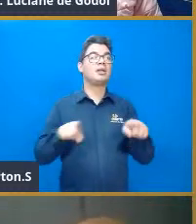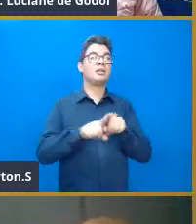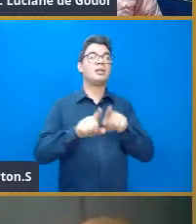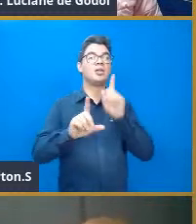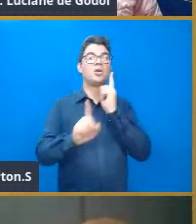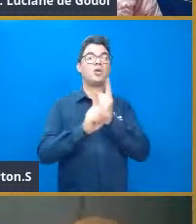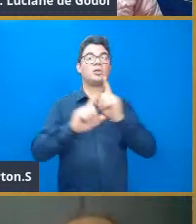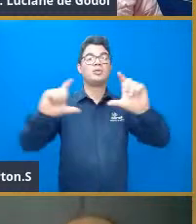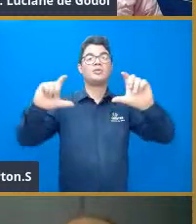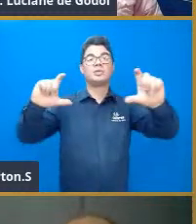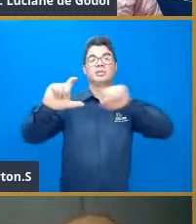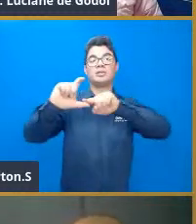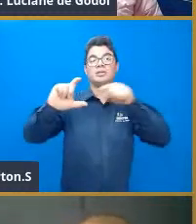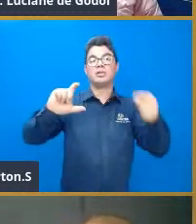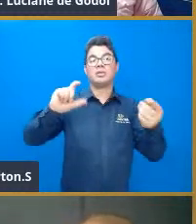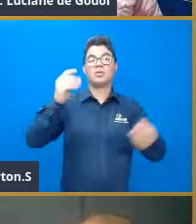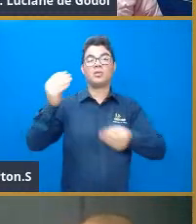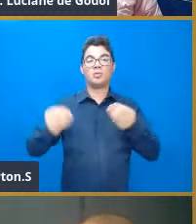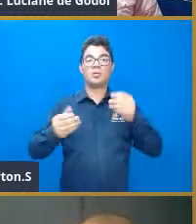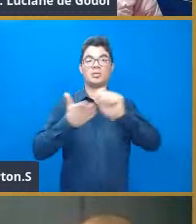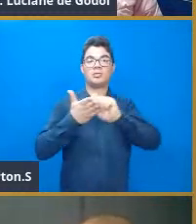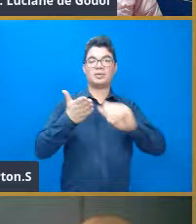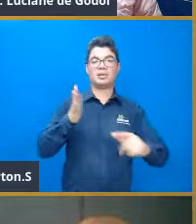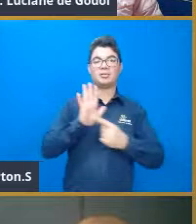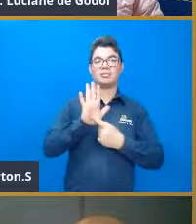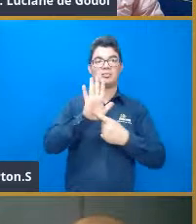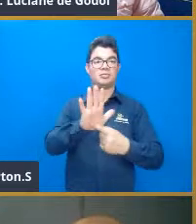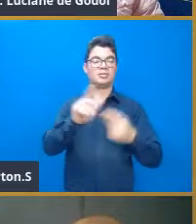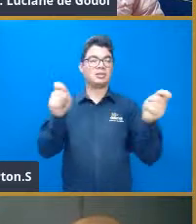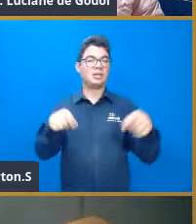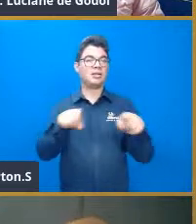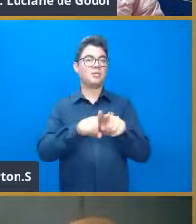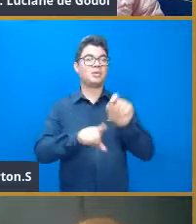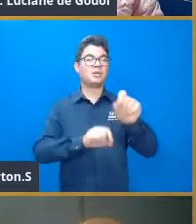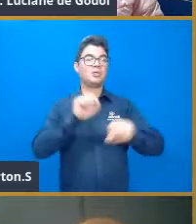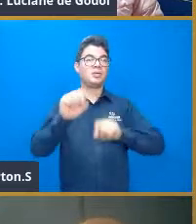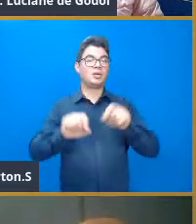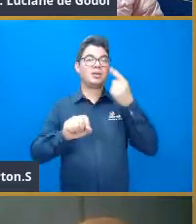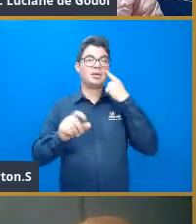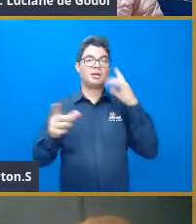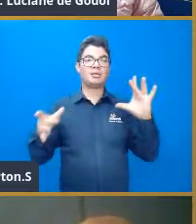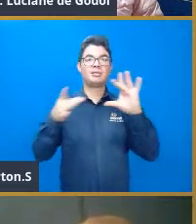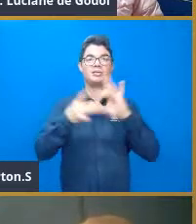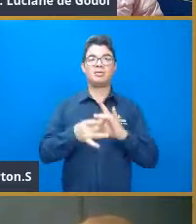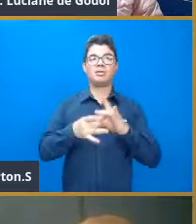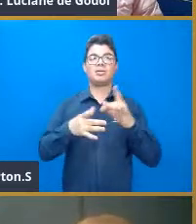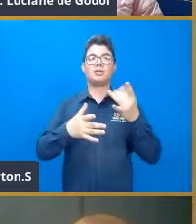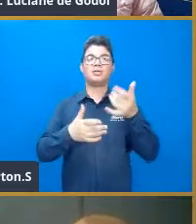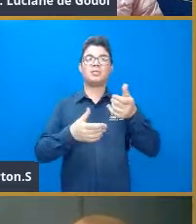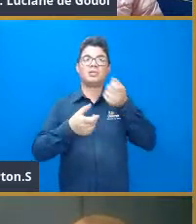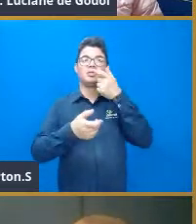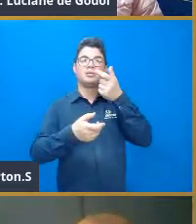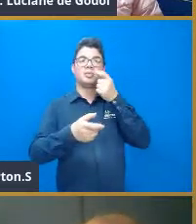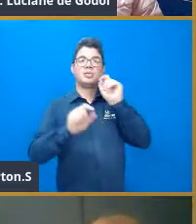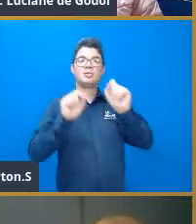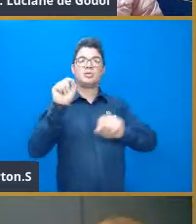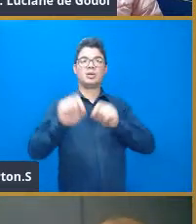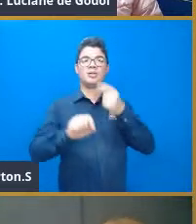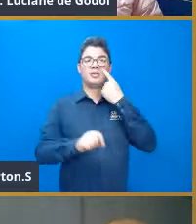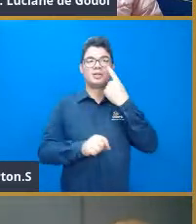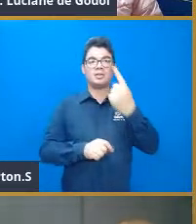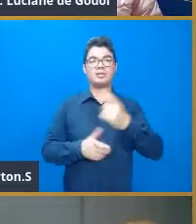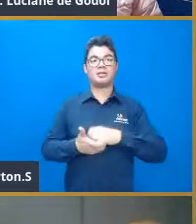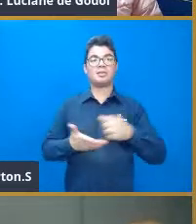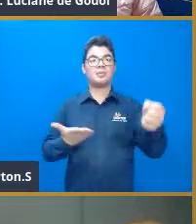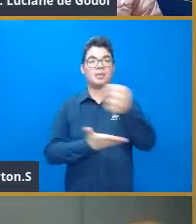exponencial? É o que o exercício está pedindo aqui, né, então, qual a função que relaciona a concentração do medicamento com o tempo? Basicamente, né, a gente tem